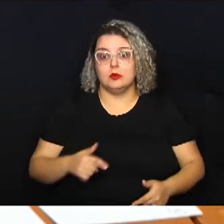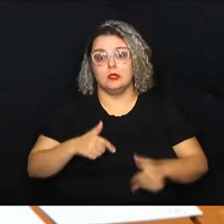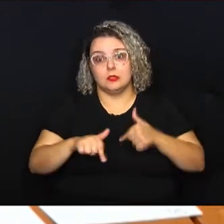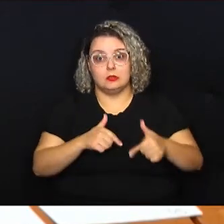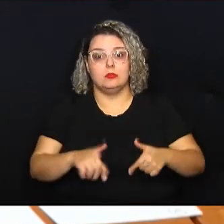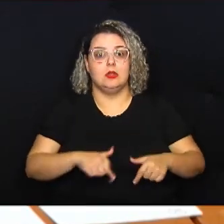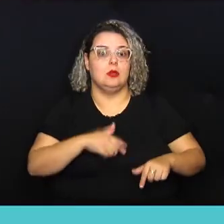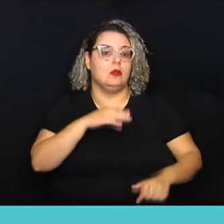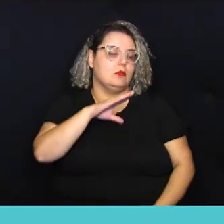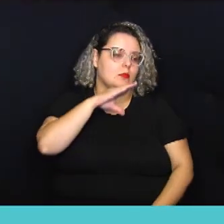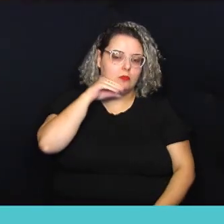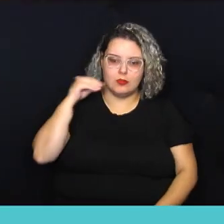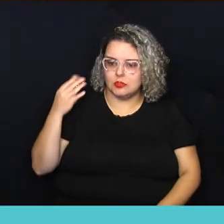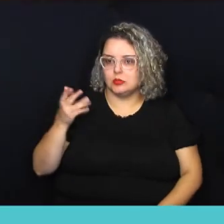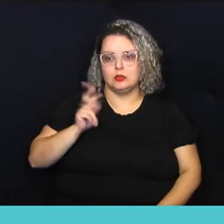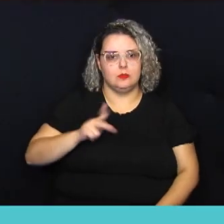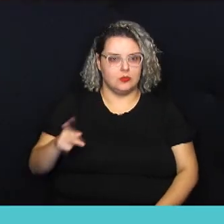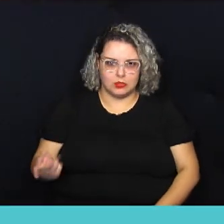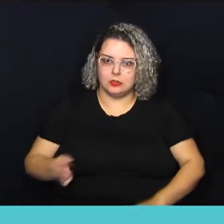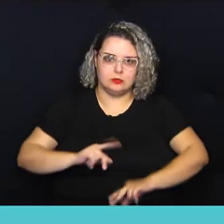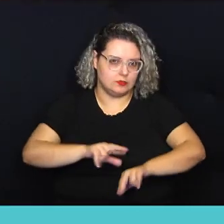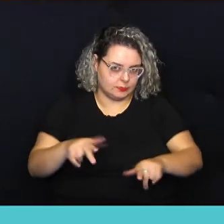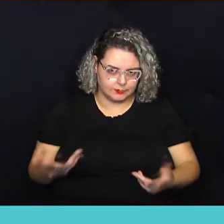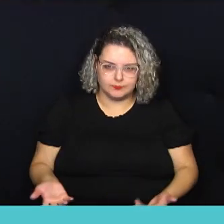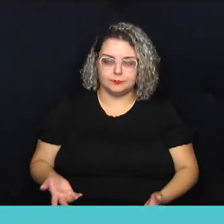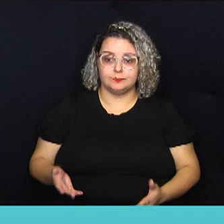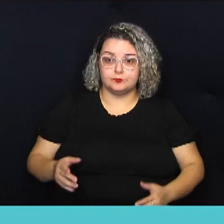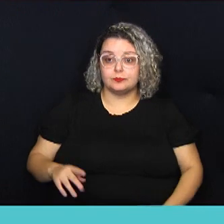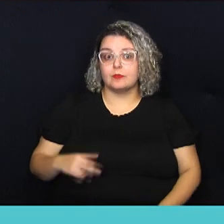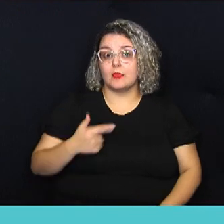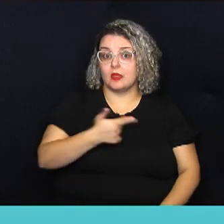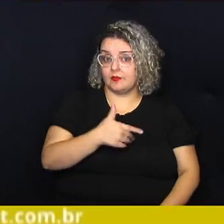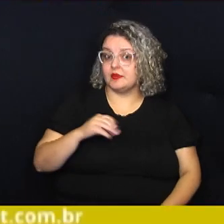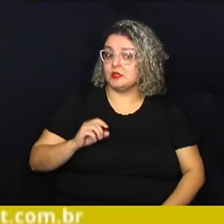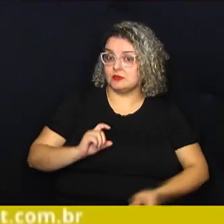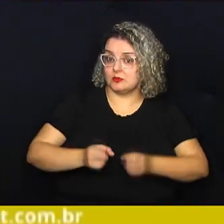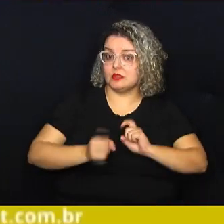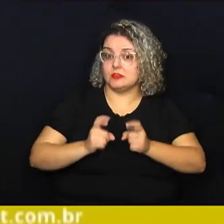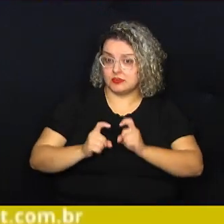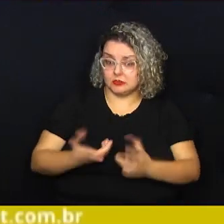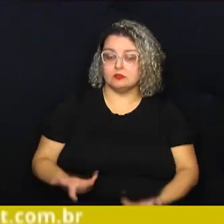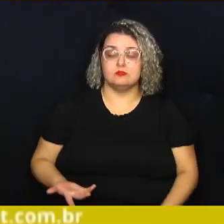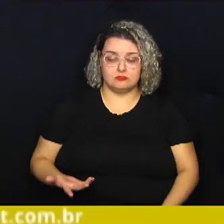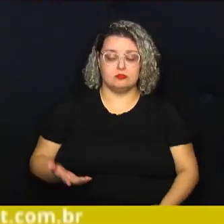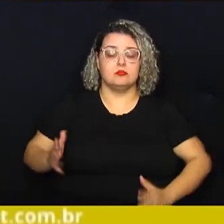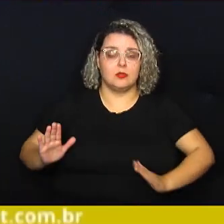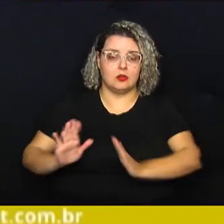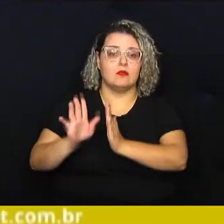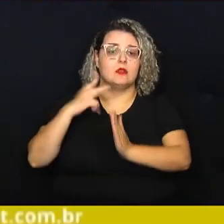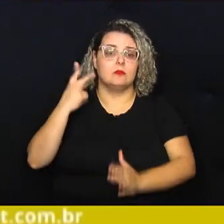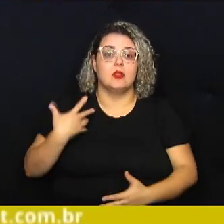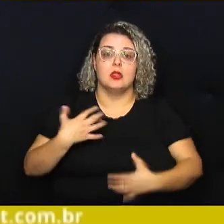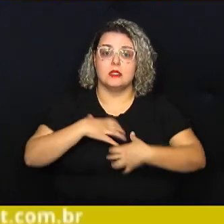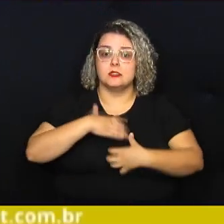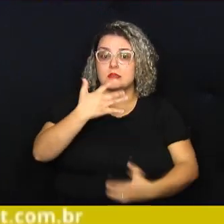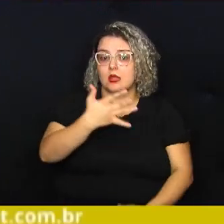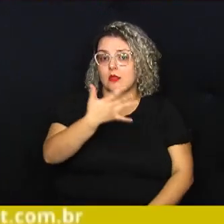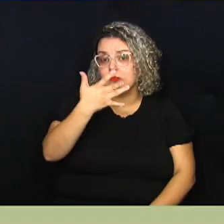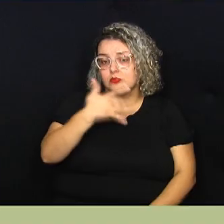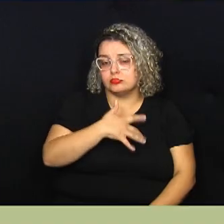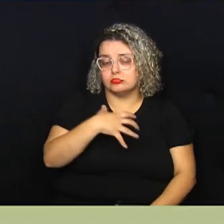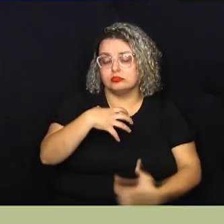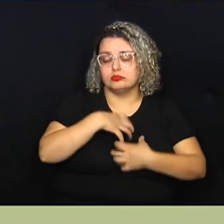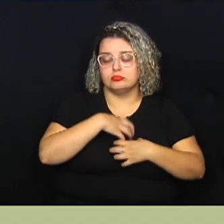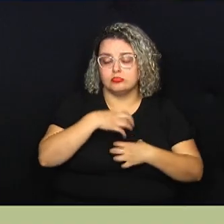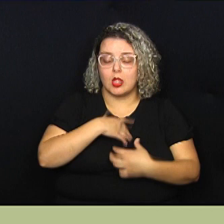funcionários, crianças, etc. A vigésima reunião da frente parlamentar teve como tema saúde emocional nas escolas.